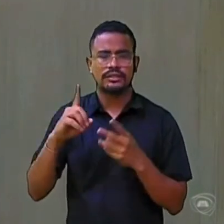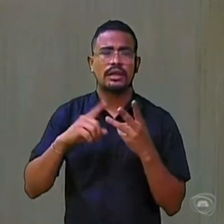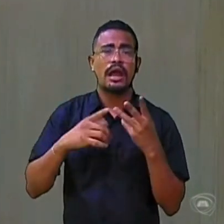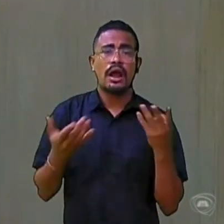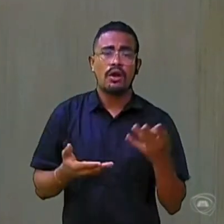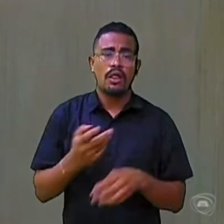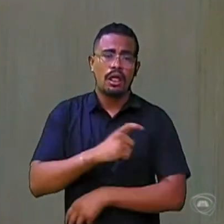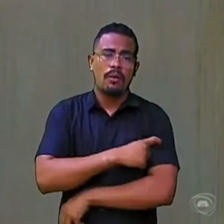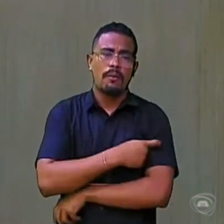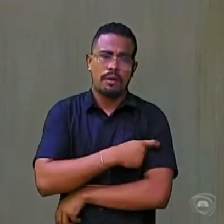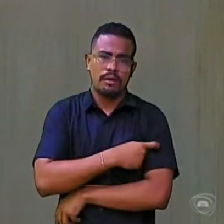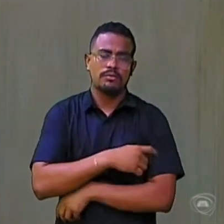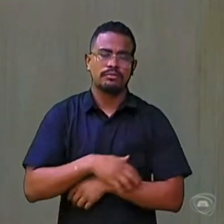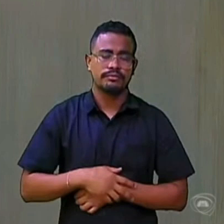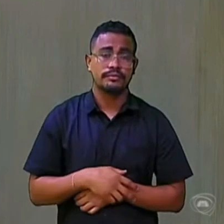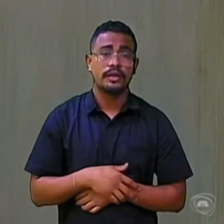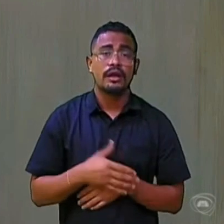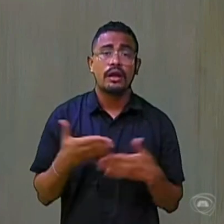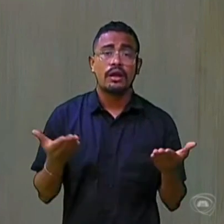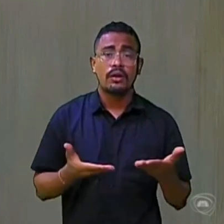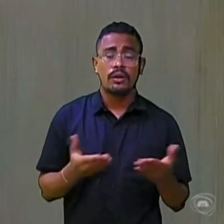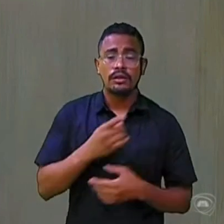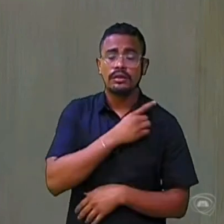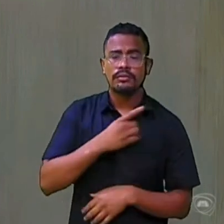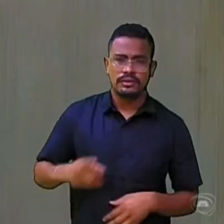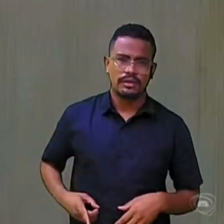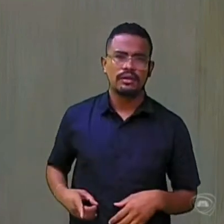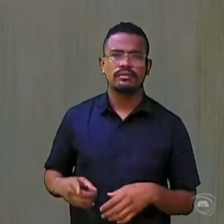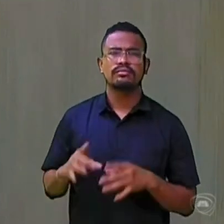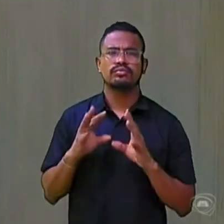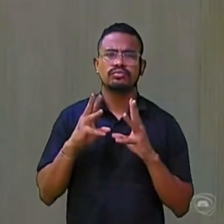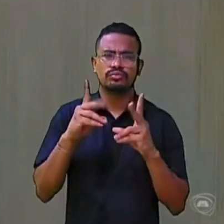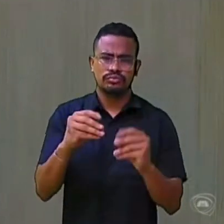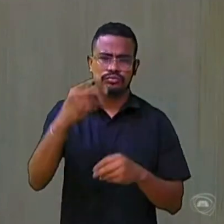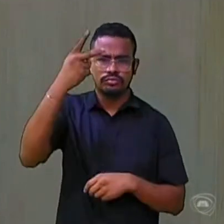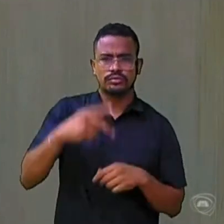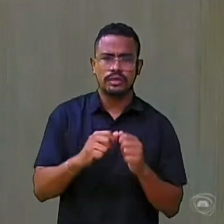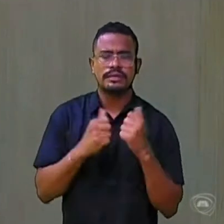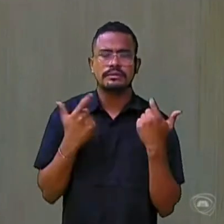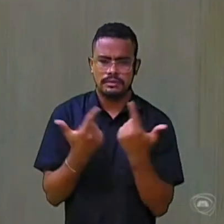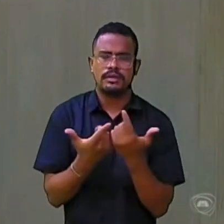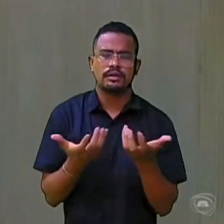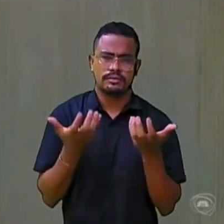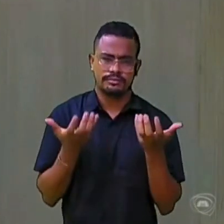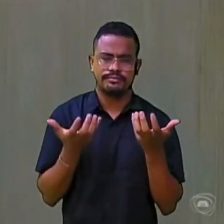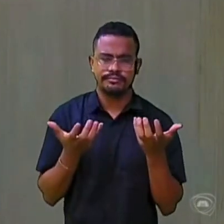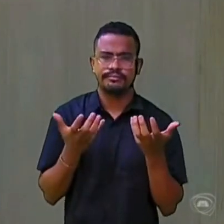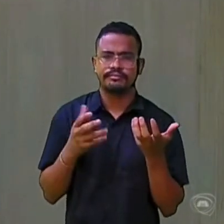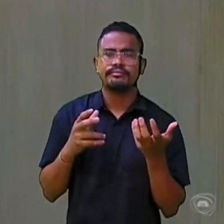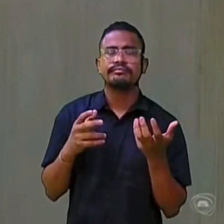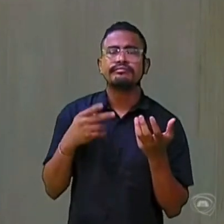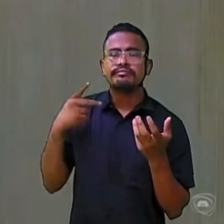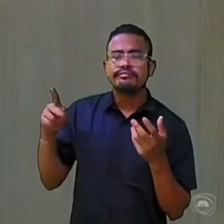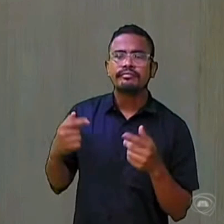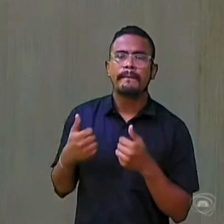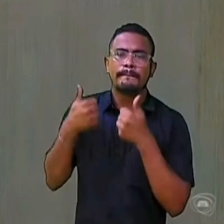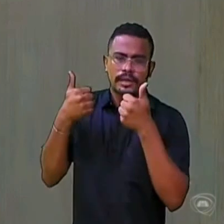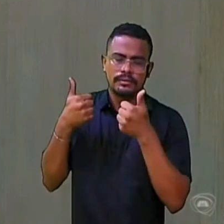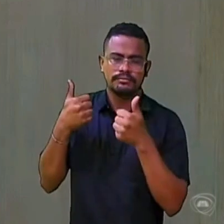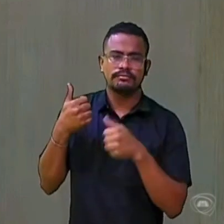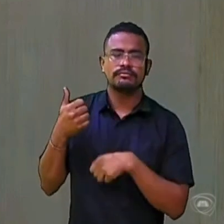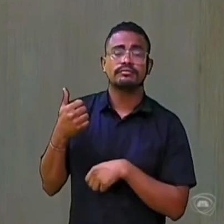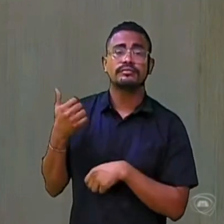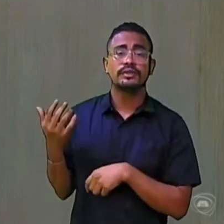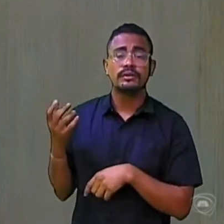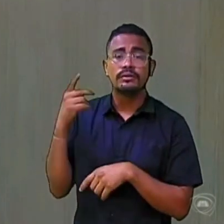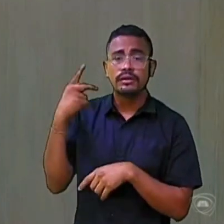é esse deputado que todos aqui na Assembleia querem muito bem. A entrada dele no PT significa